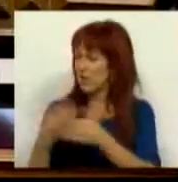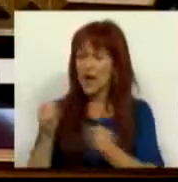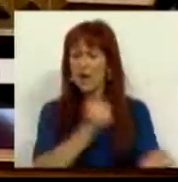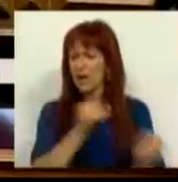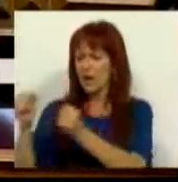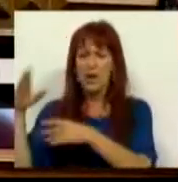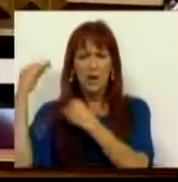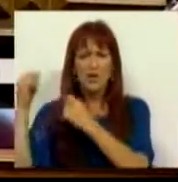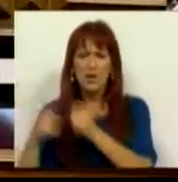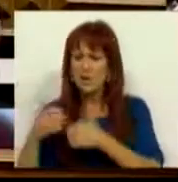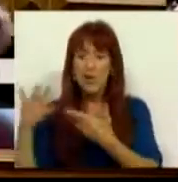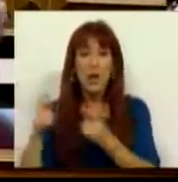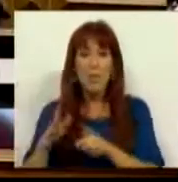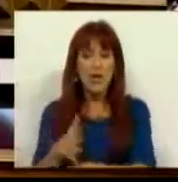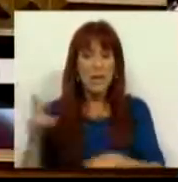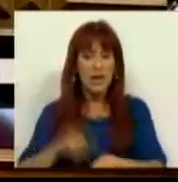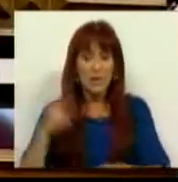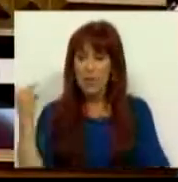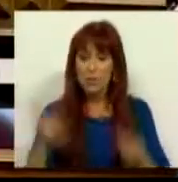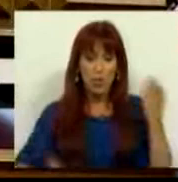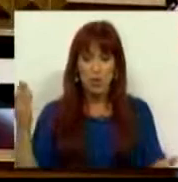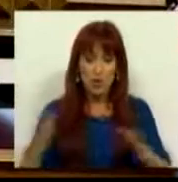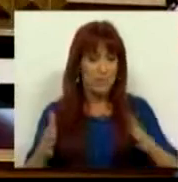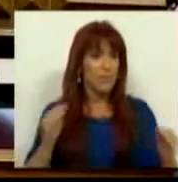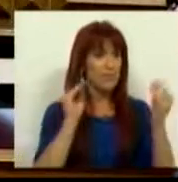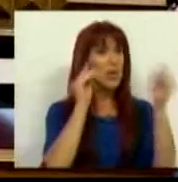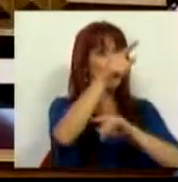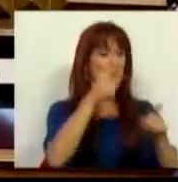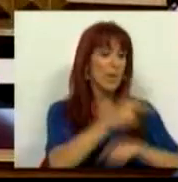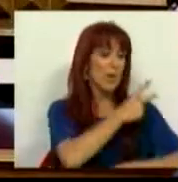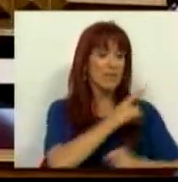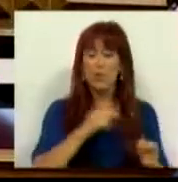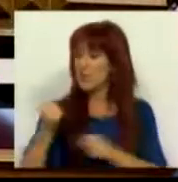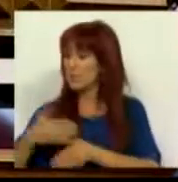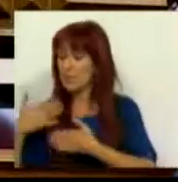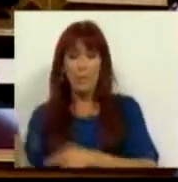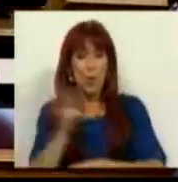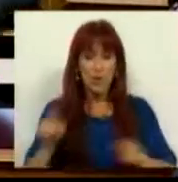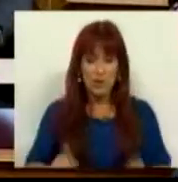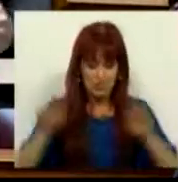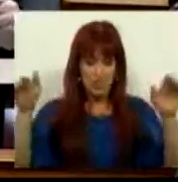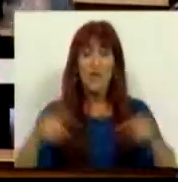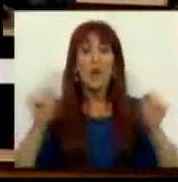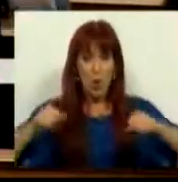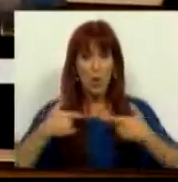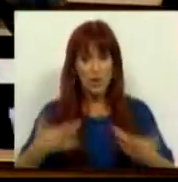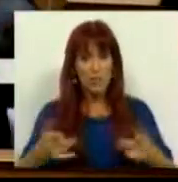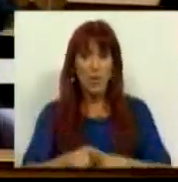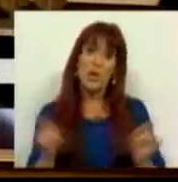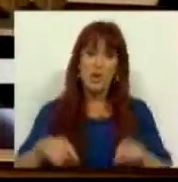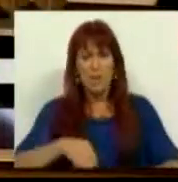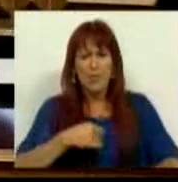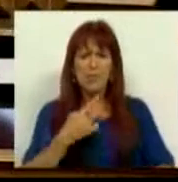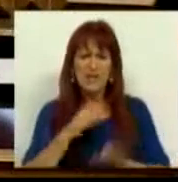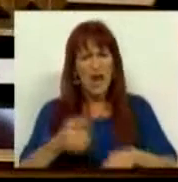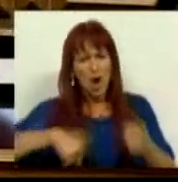ensino profissional, mas aumentar simultaneamente o número de alunos que frequentam o ensino profissional e o ensino superior. Se está a concordar comigo, então estará tão